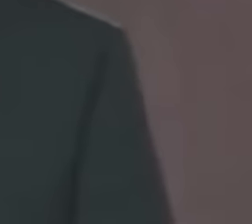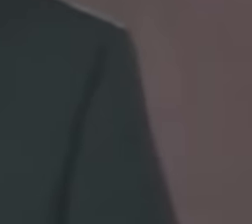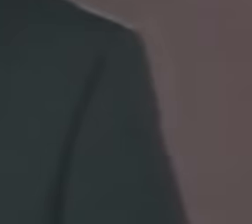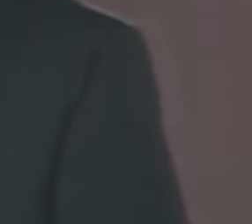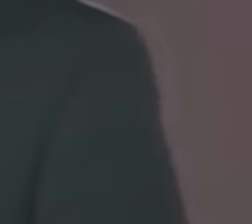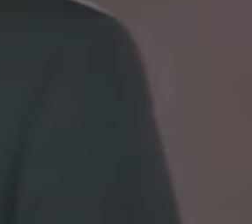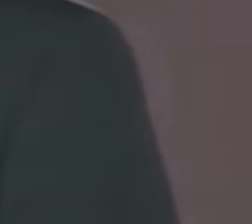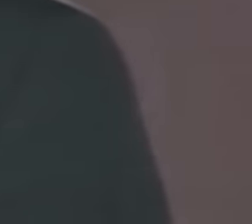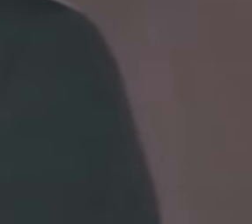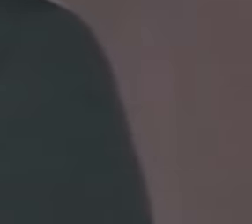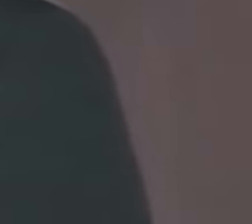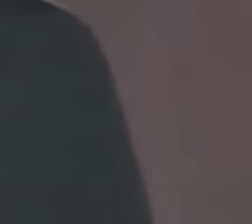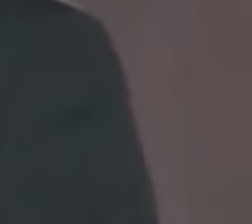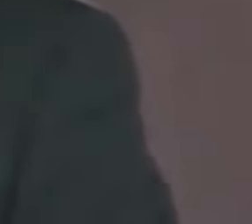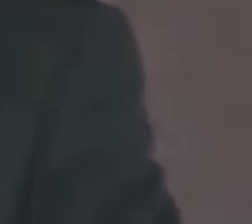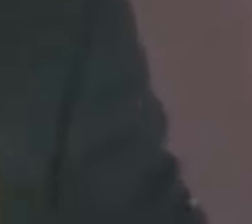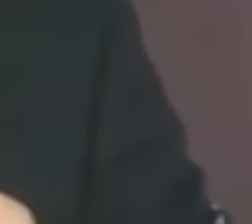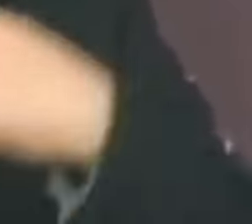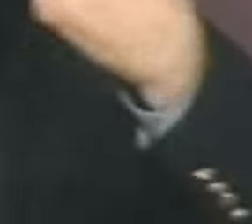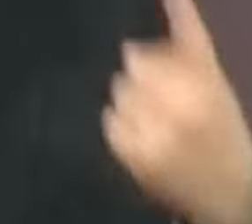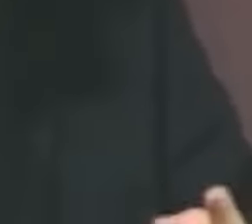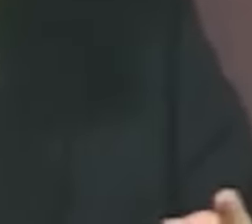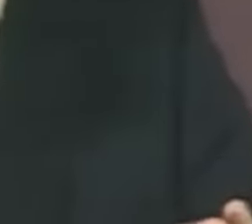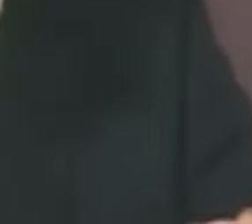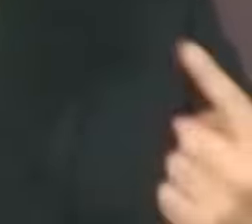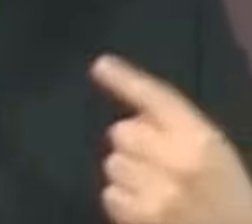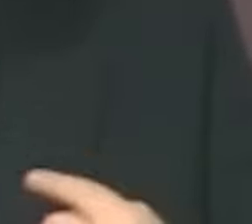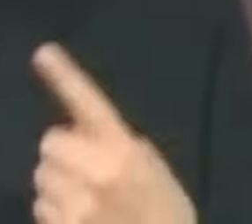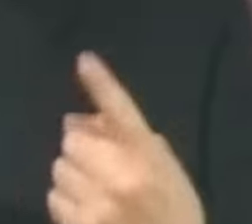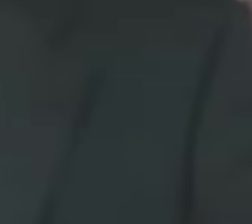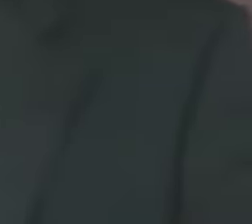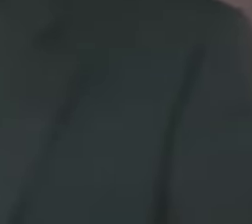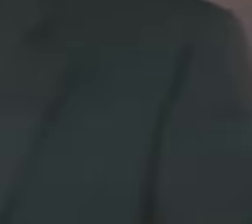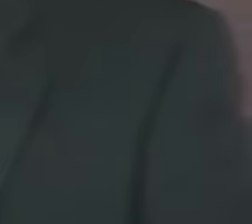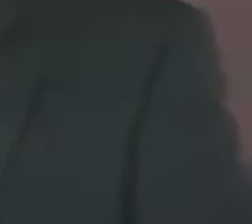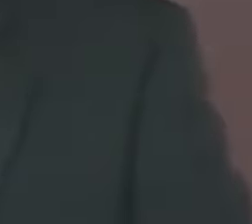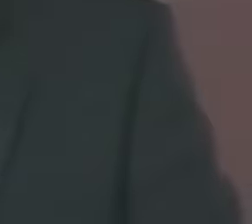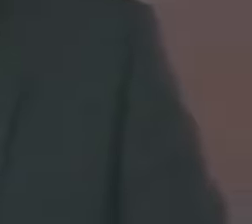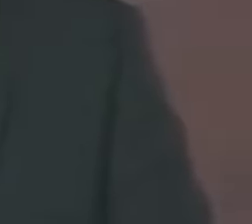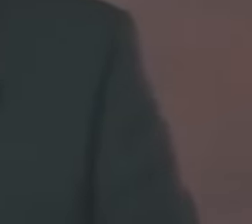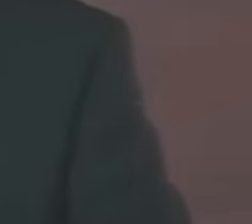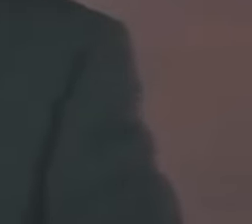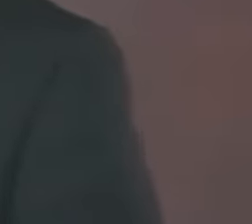é gozado dizer que a paixão é amor de grande intensidade mais medo